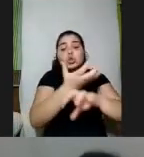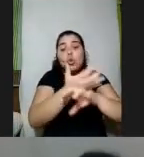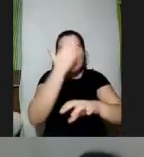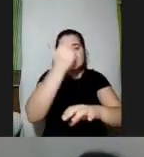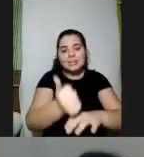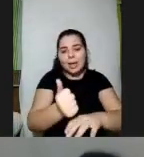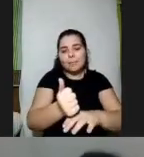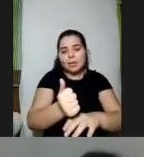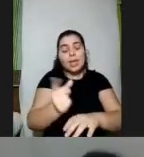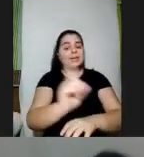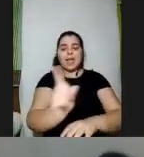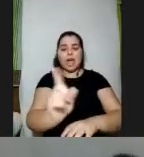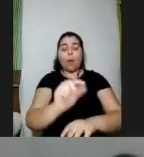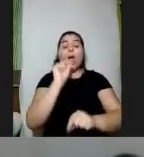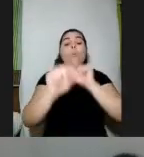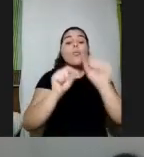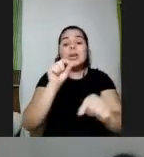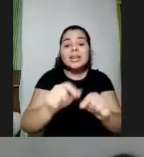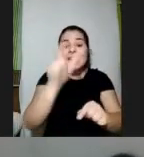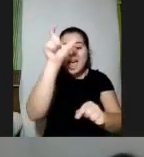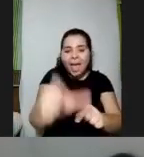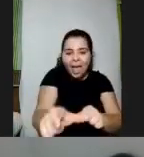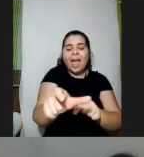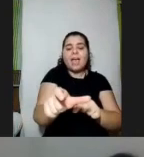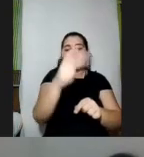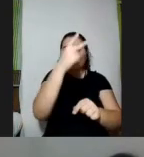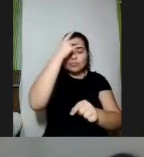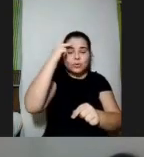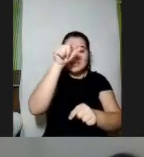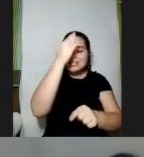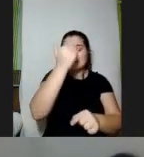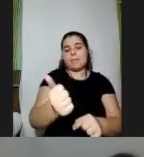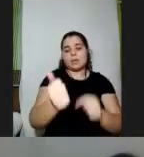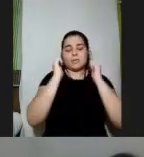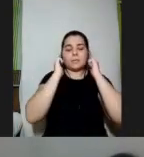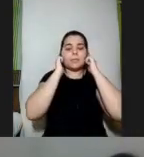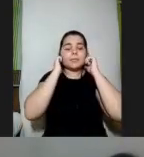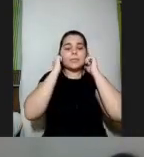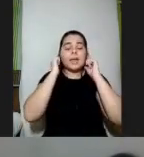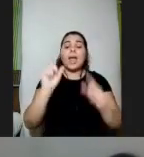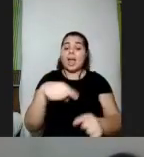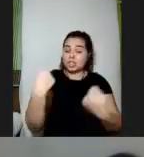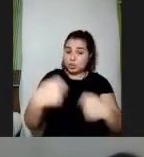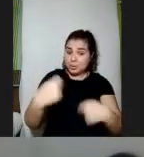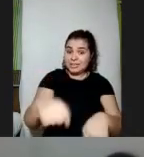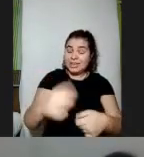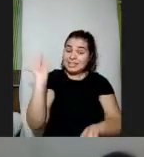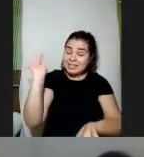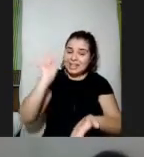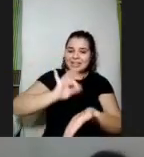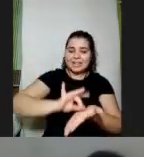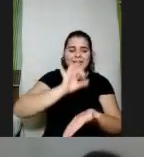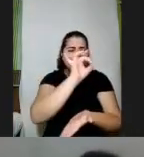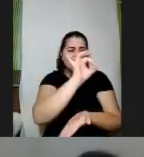falei é isso a gente não precisa todo mundo saber as mesmas coisas ao mesmo tempo mas a gente precisa ter certeza de que as pessoas